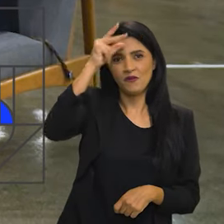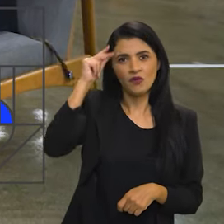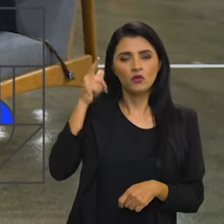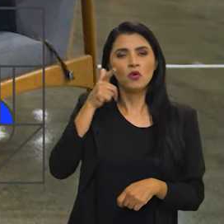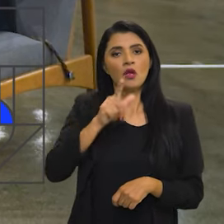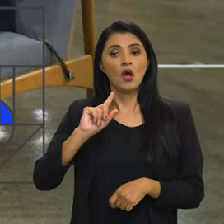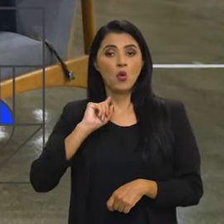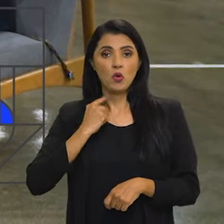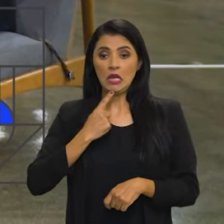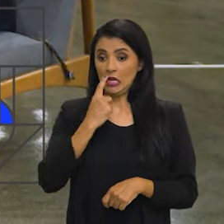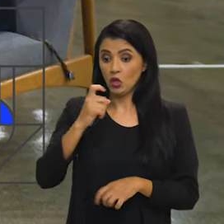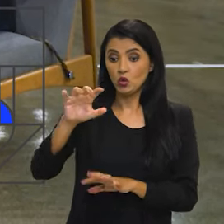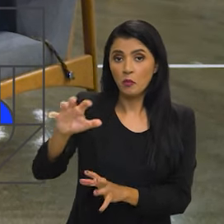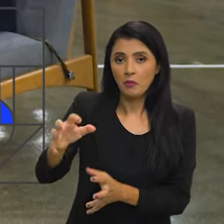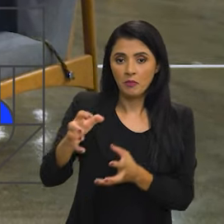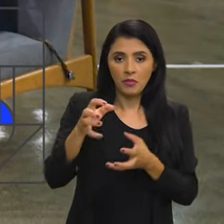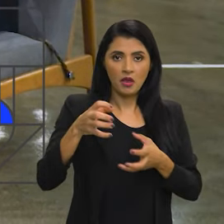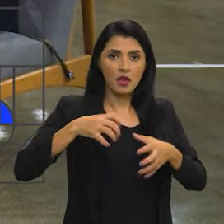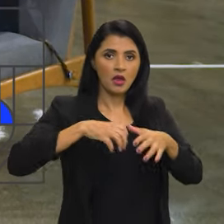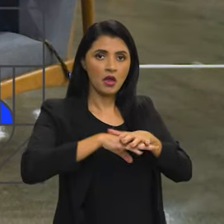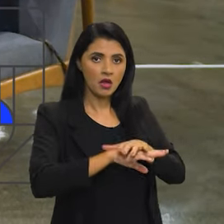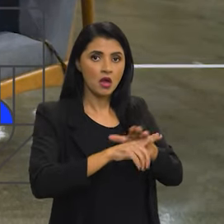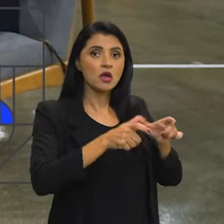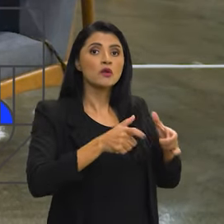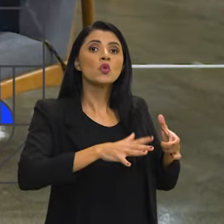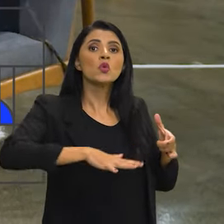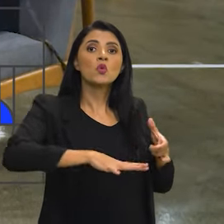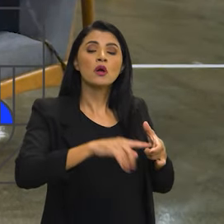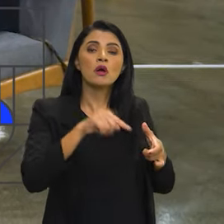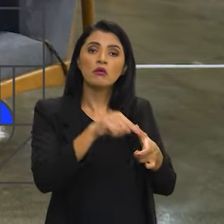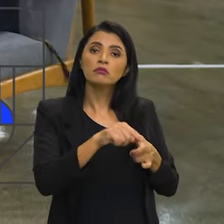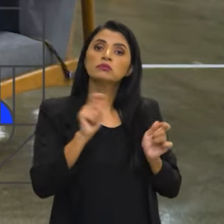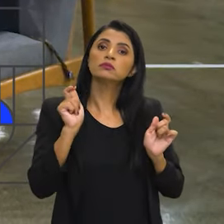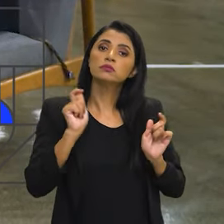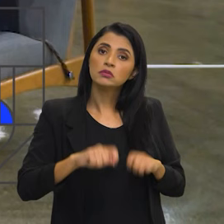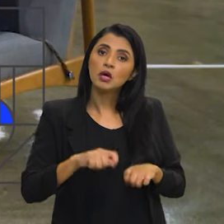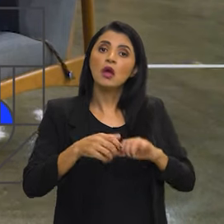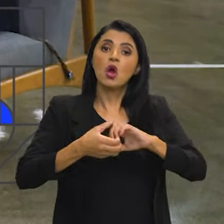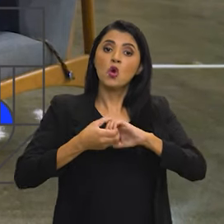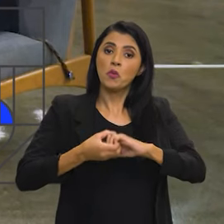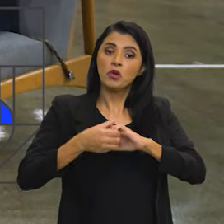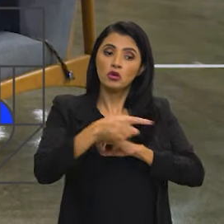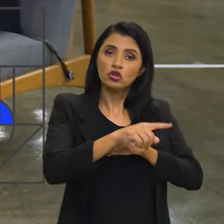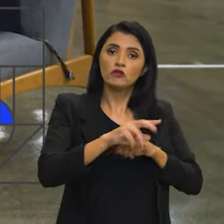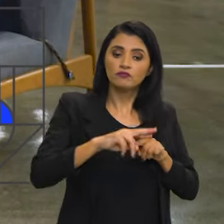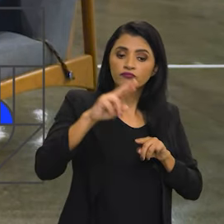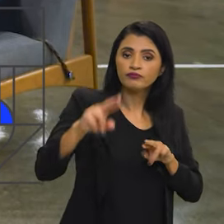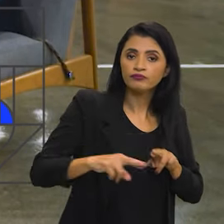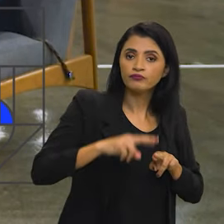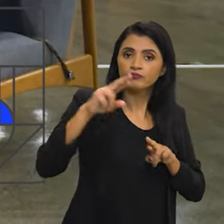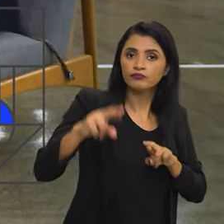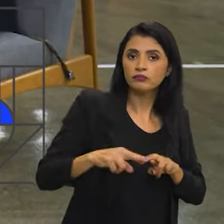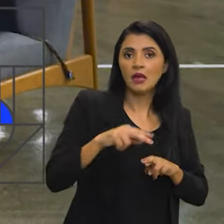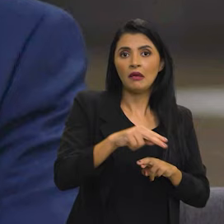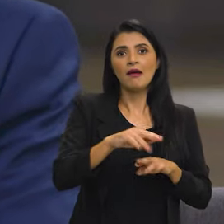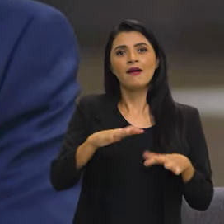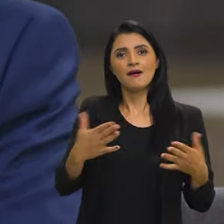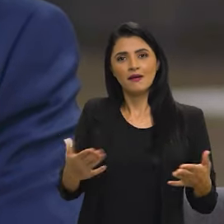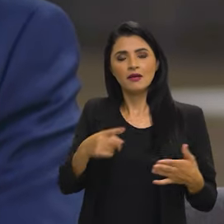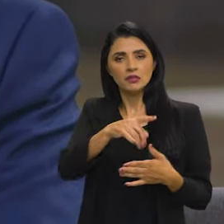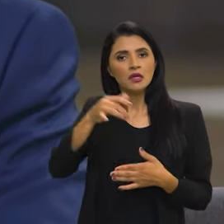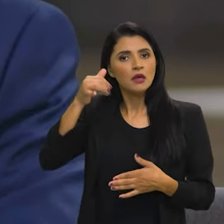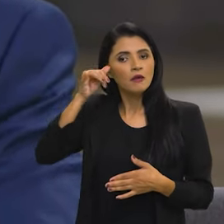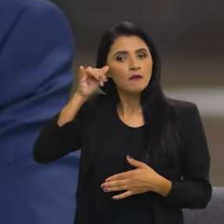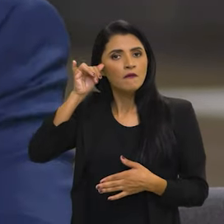prefeituras recolham o lixo, levem o lixo para esse espaço, para que a cooperativa faça a reciclagem e, com